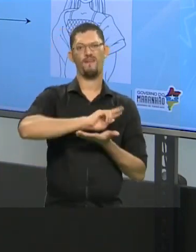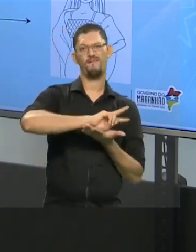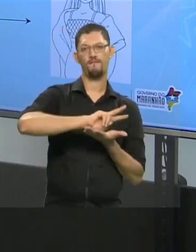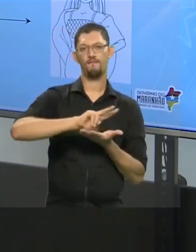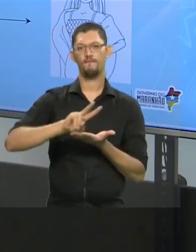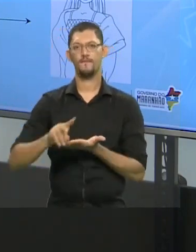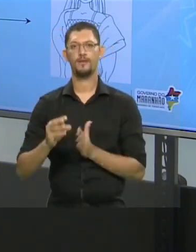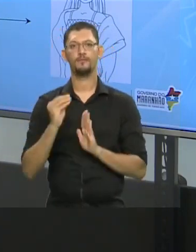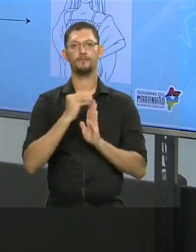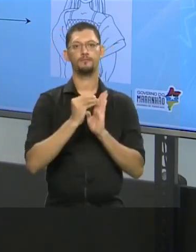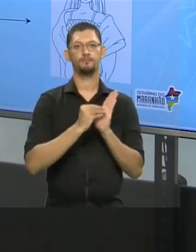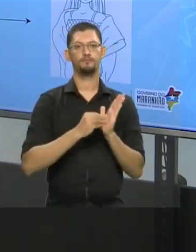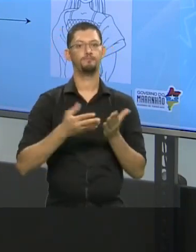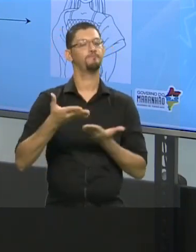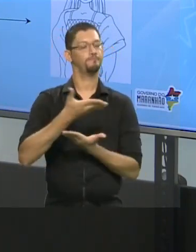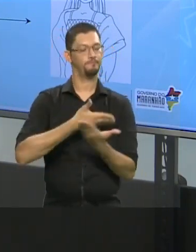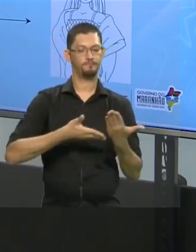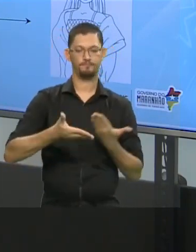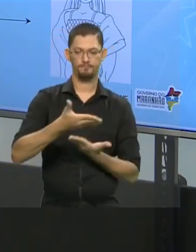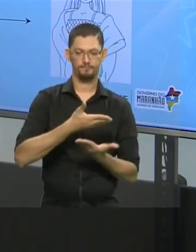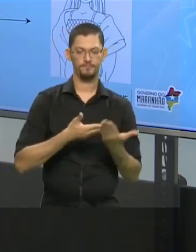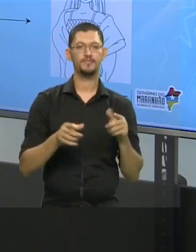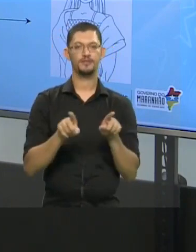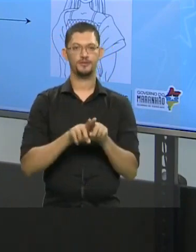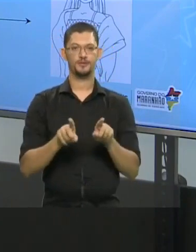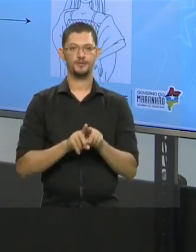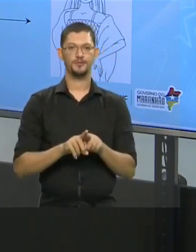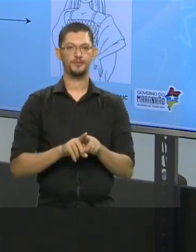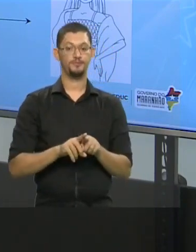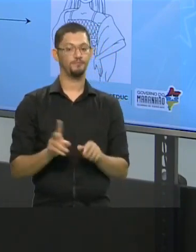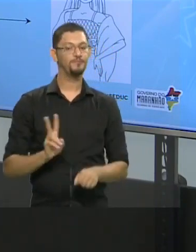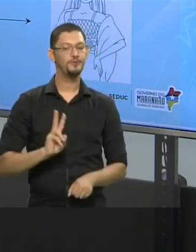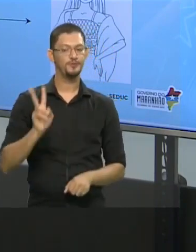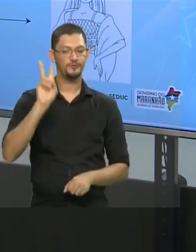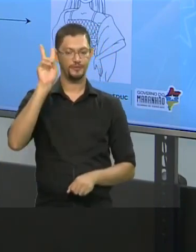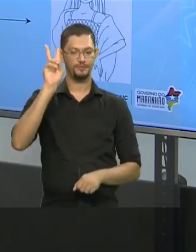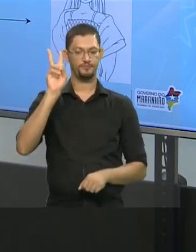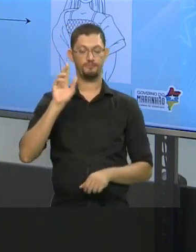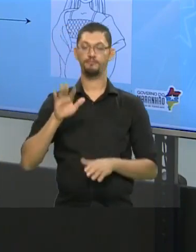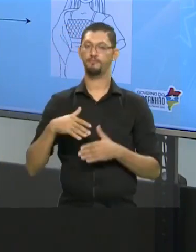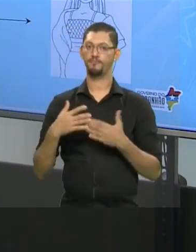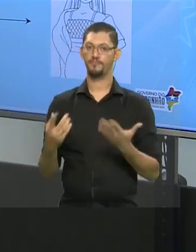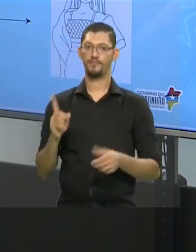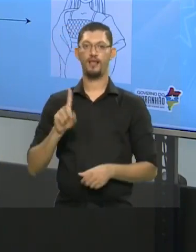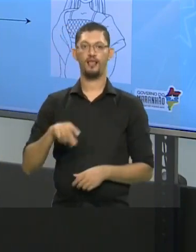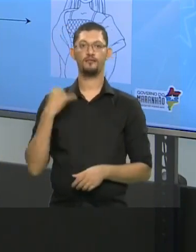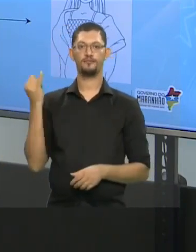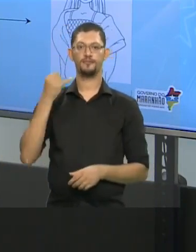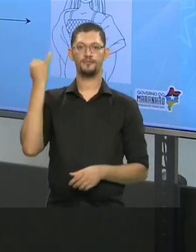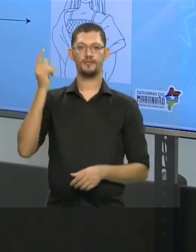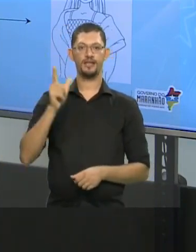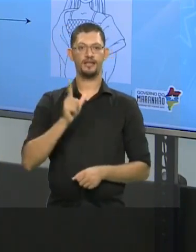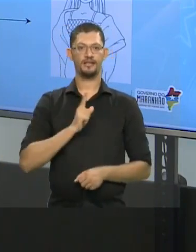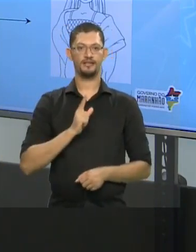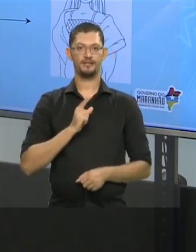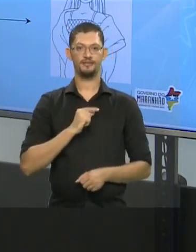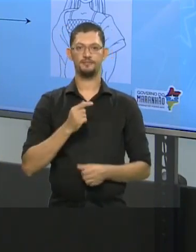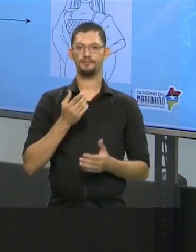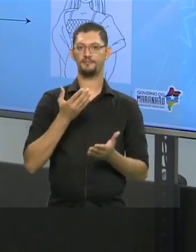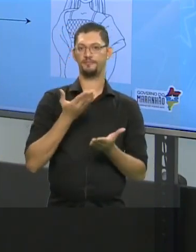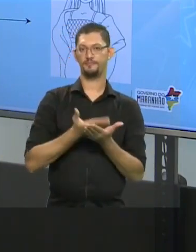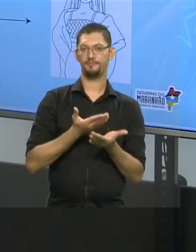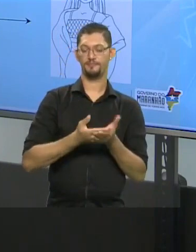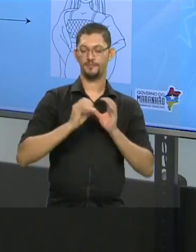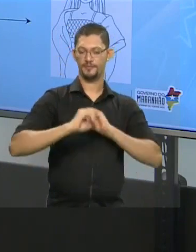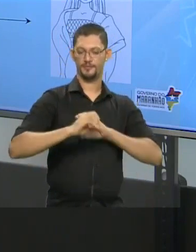de conteúdos relacionais e de valores. E é por isso que é importante também a gente ter as aulas de